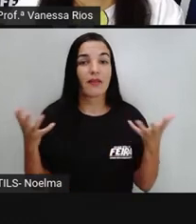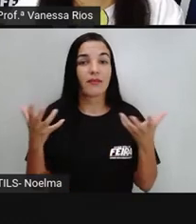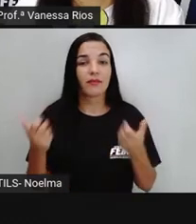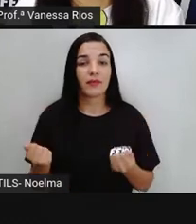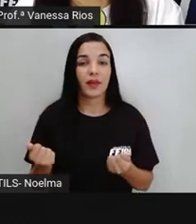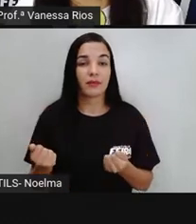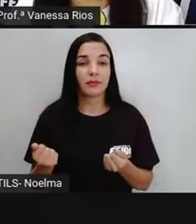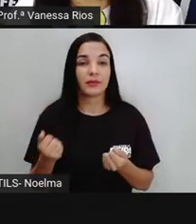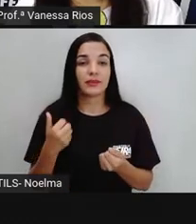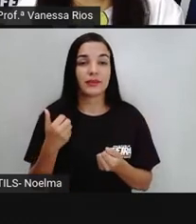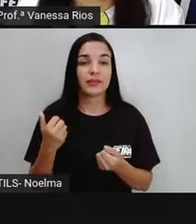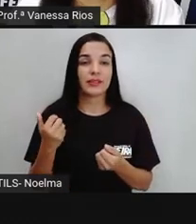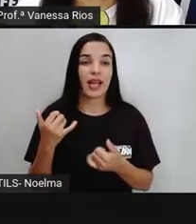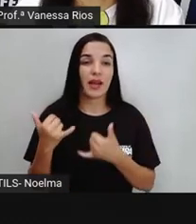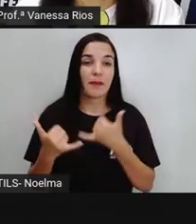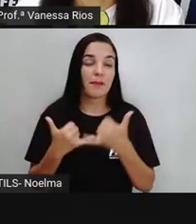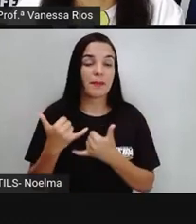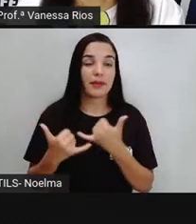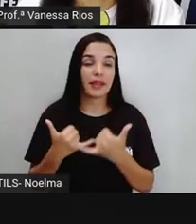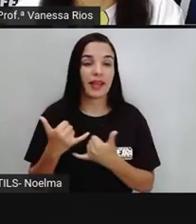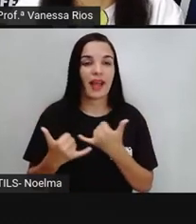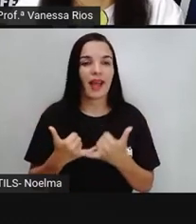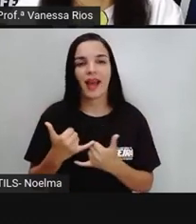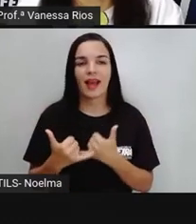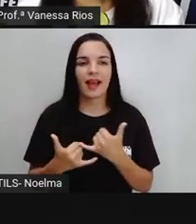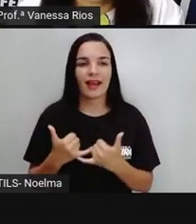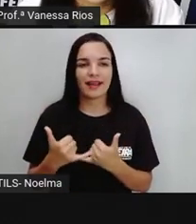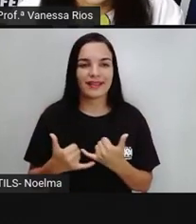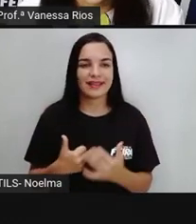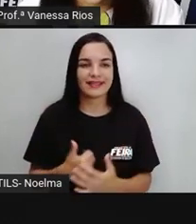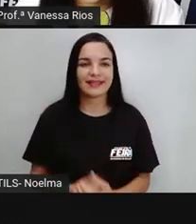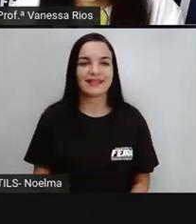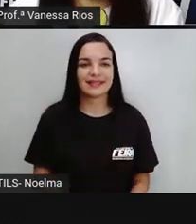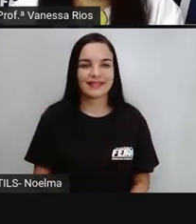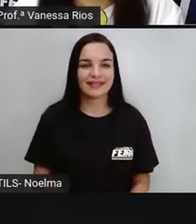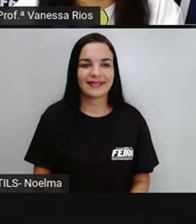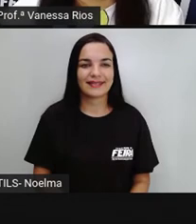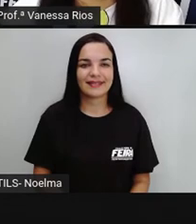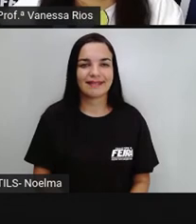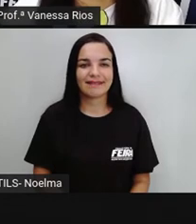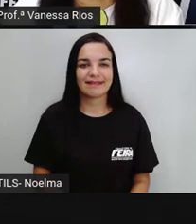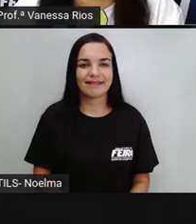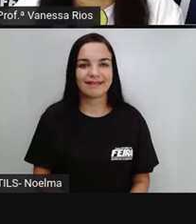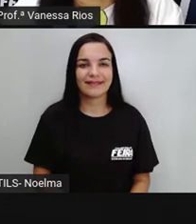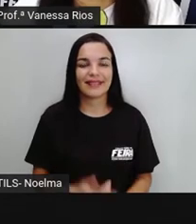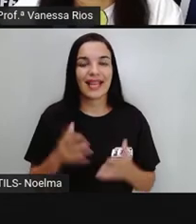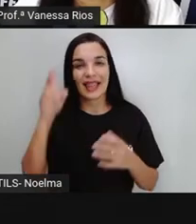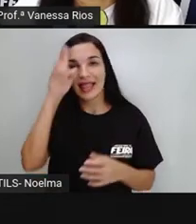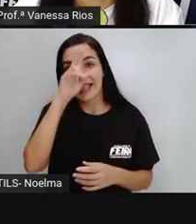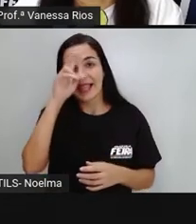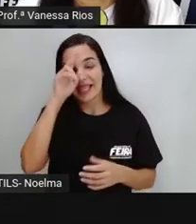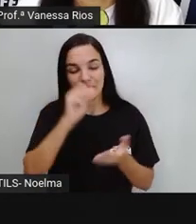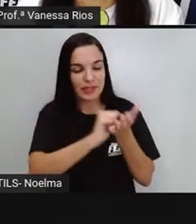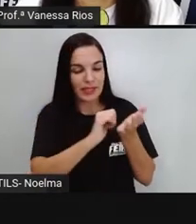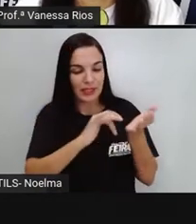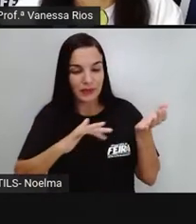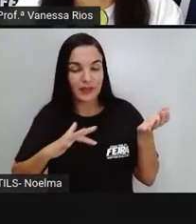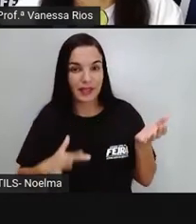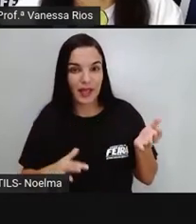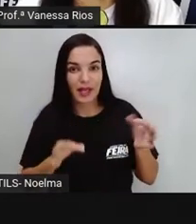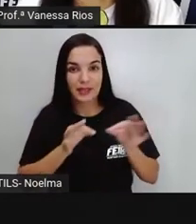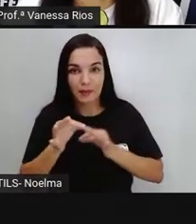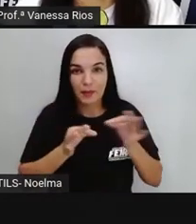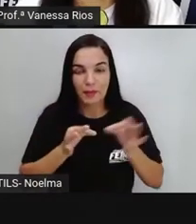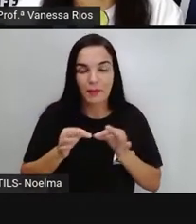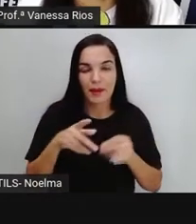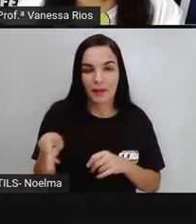E para finalizar, nós vamos aprender brincando, tá certo? Estão lembrados aí das atividades preparadas para